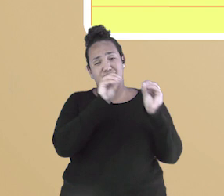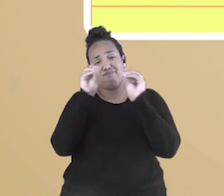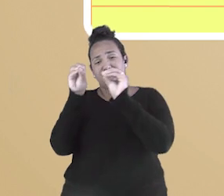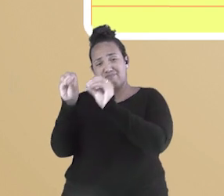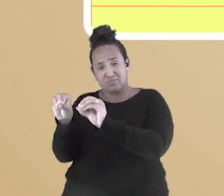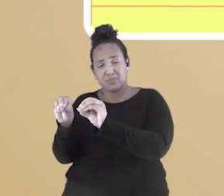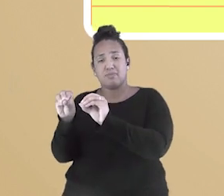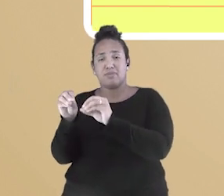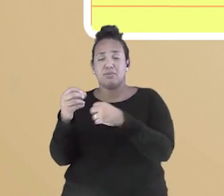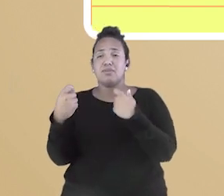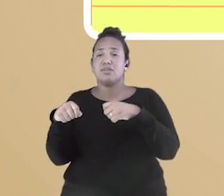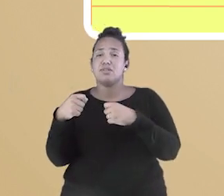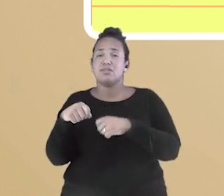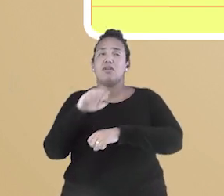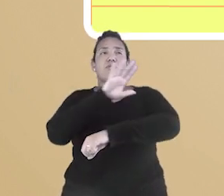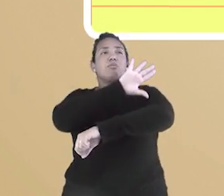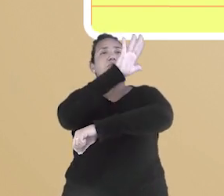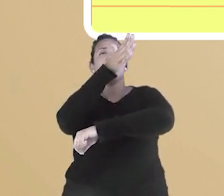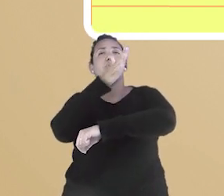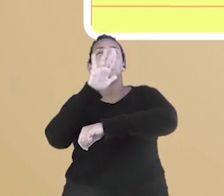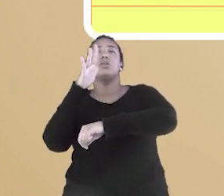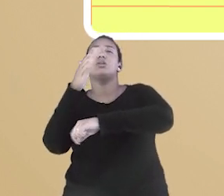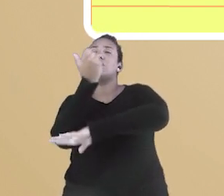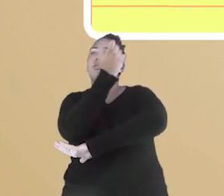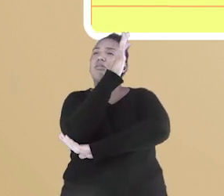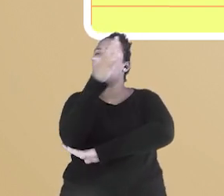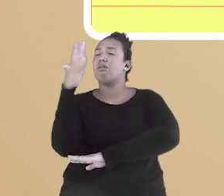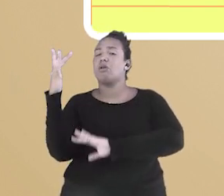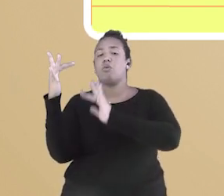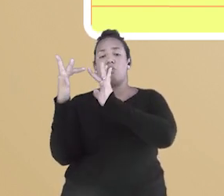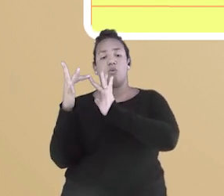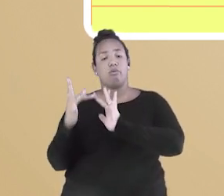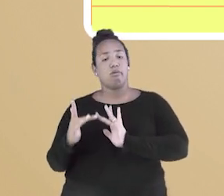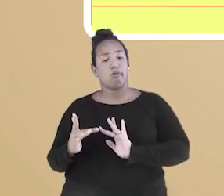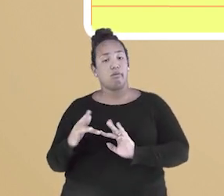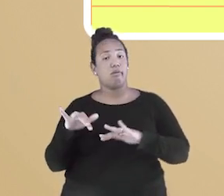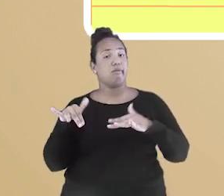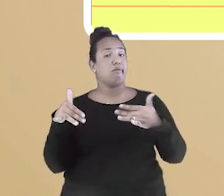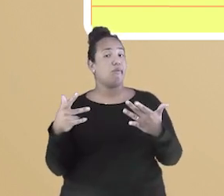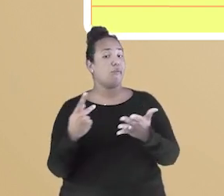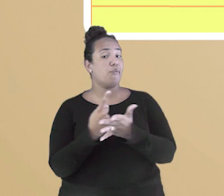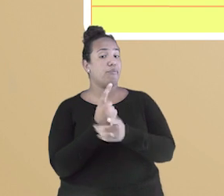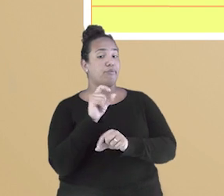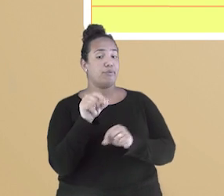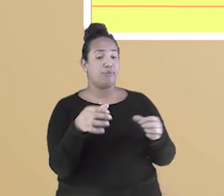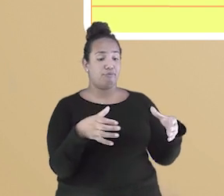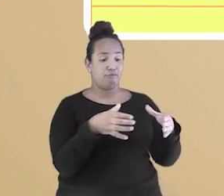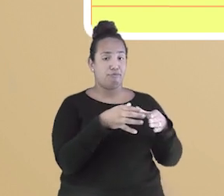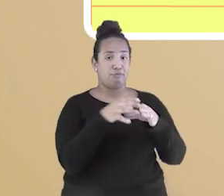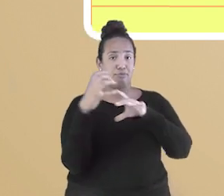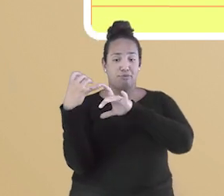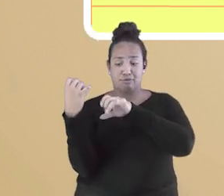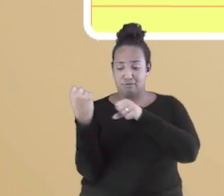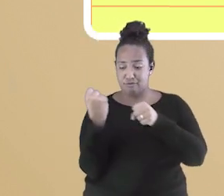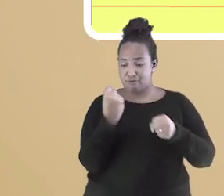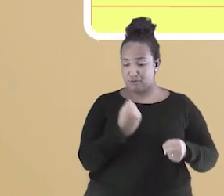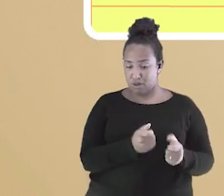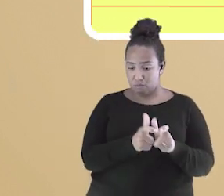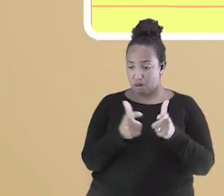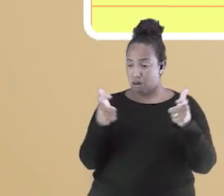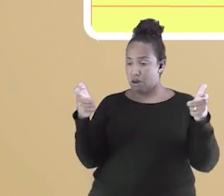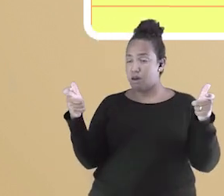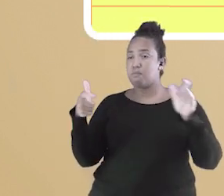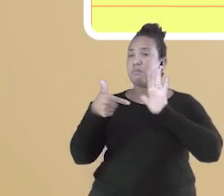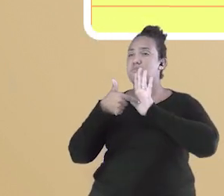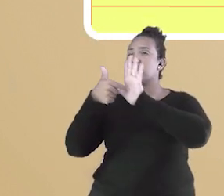ares da montanha. Era nesse momento que a propaganda republicana crescia. Cartazes eram espalhados, discursos eram feitos